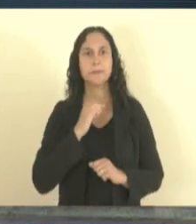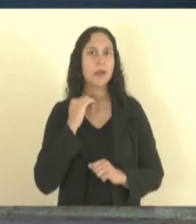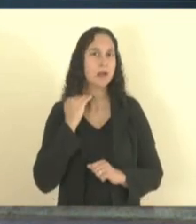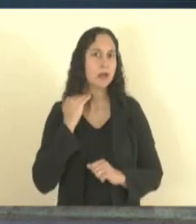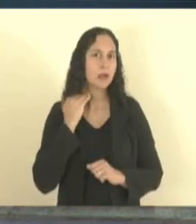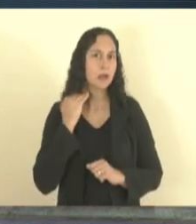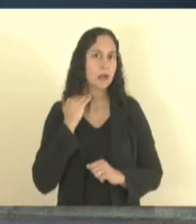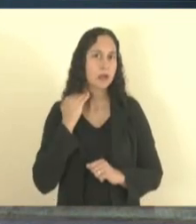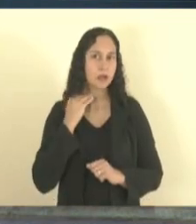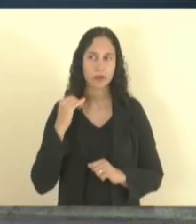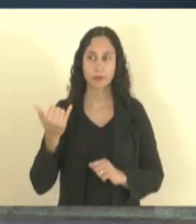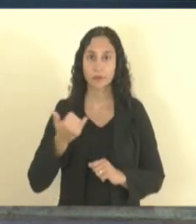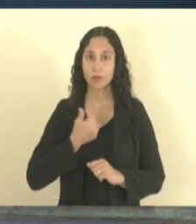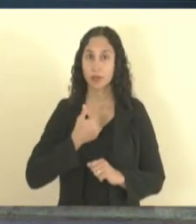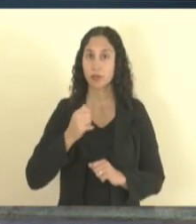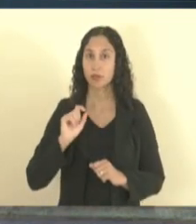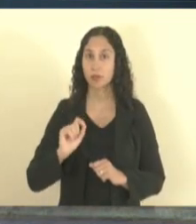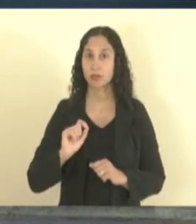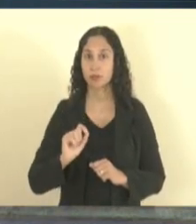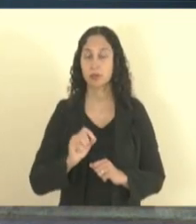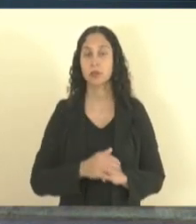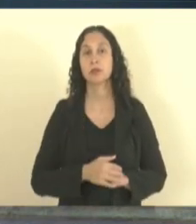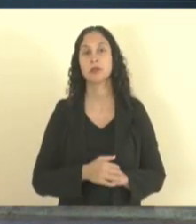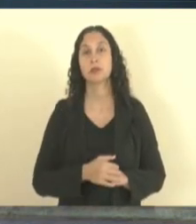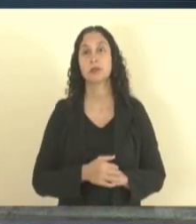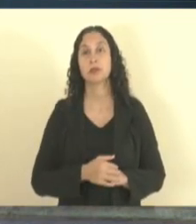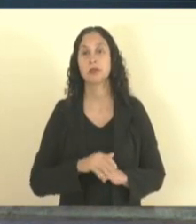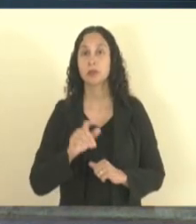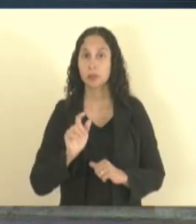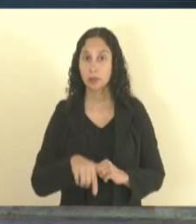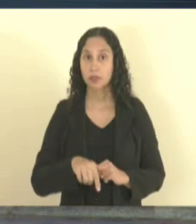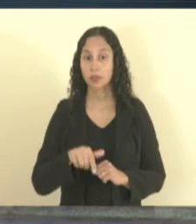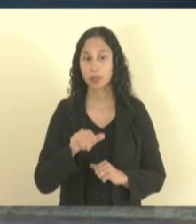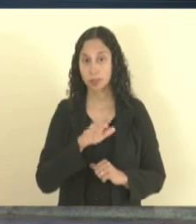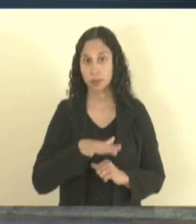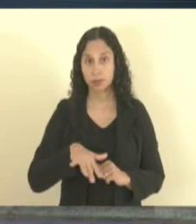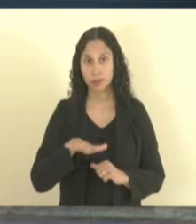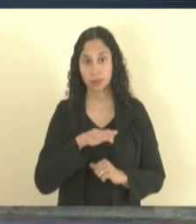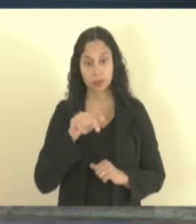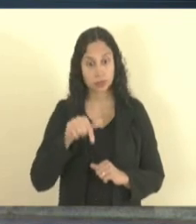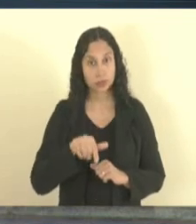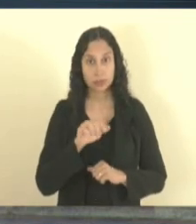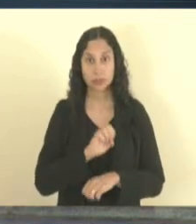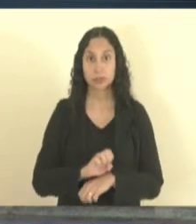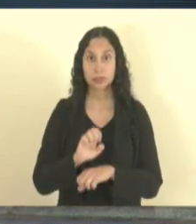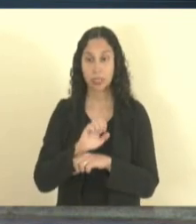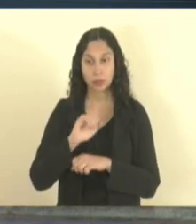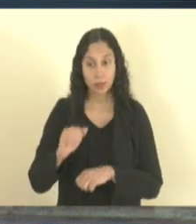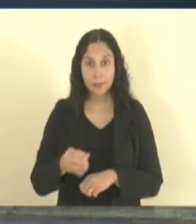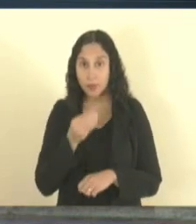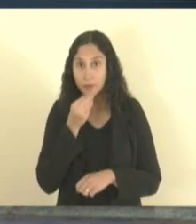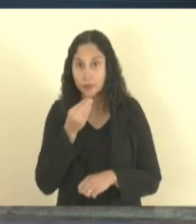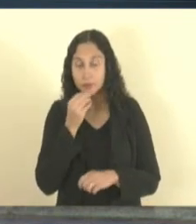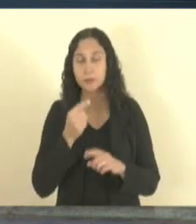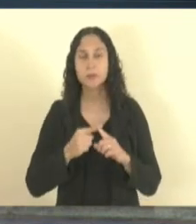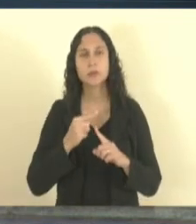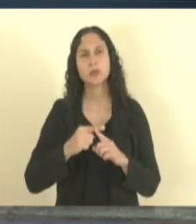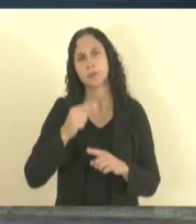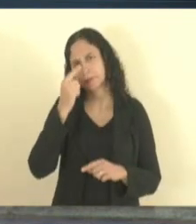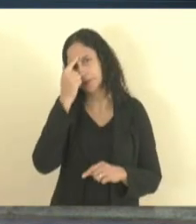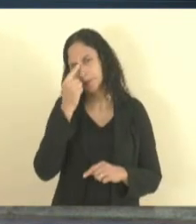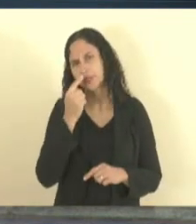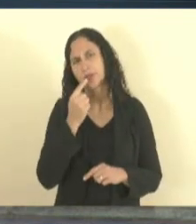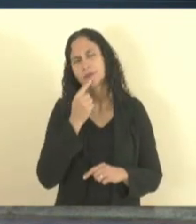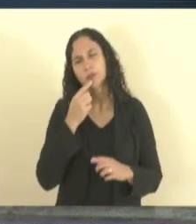diz para a gente fazer essa operação do PRODEP porque é um estado que tem um perfil excelente para a gente